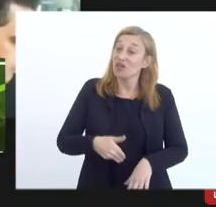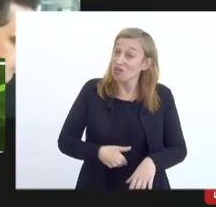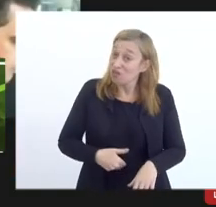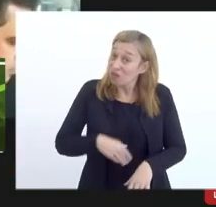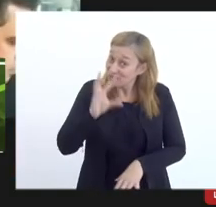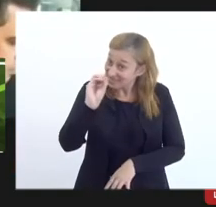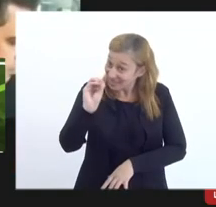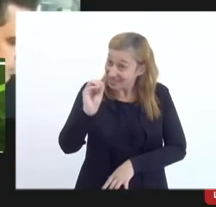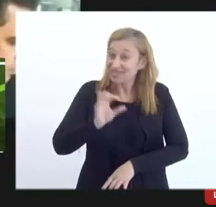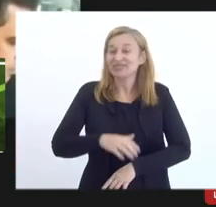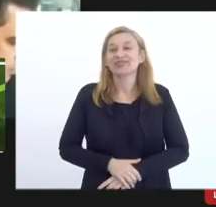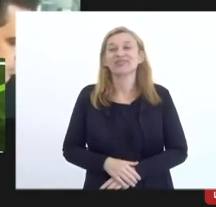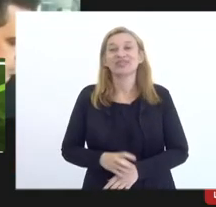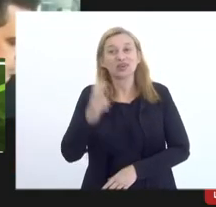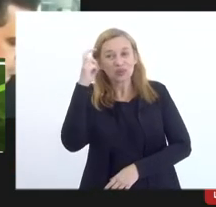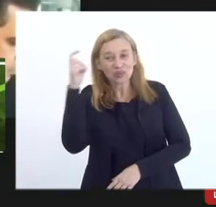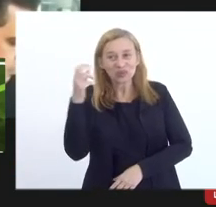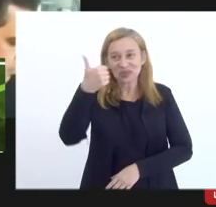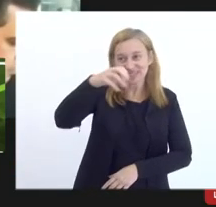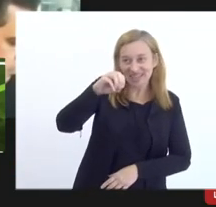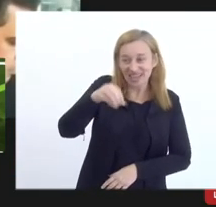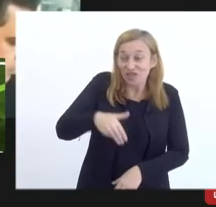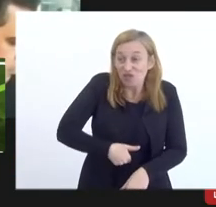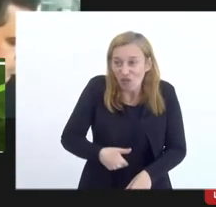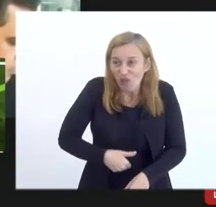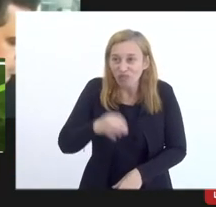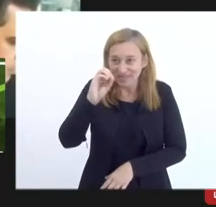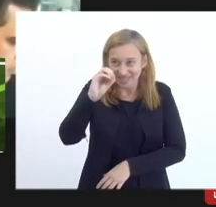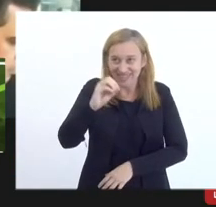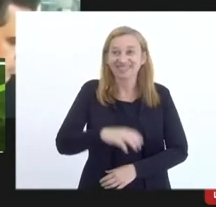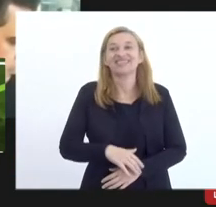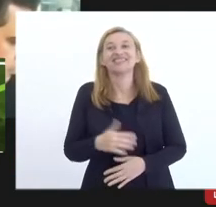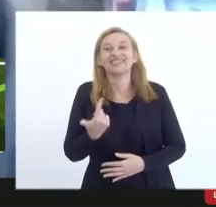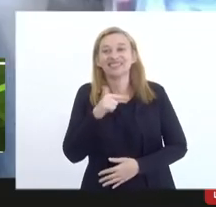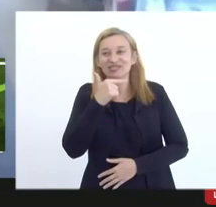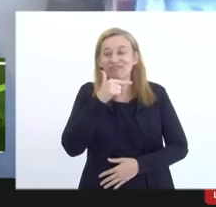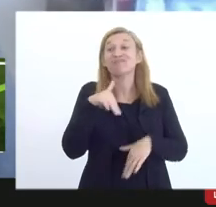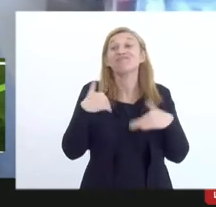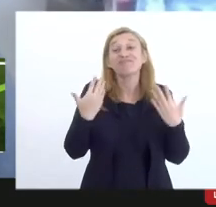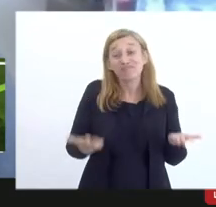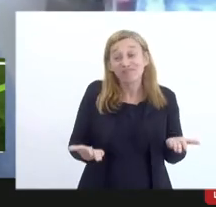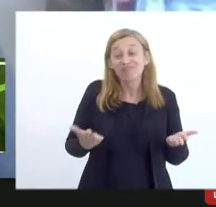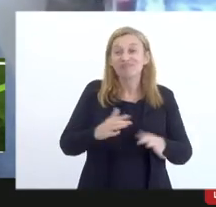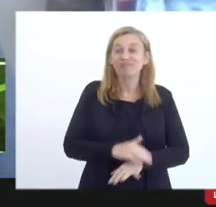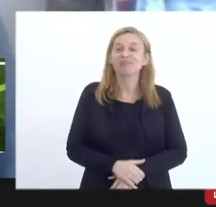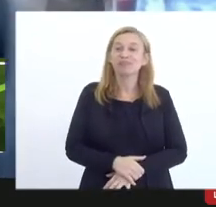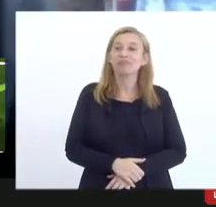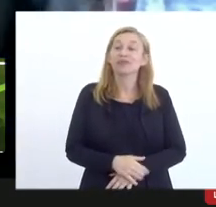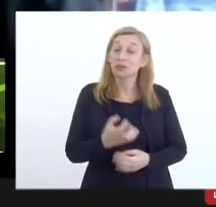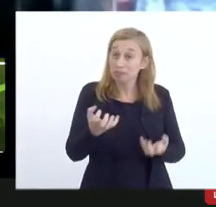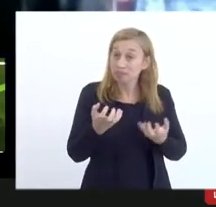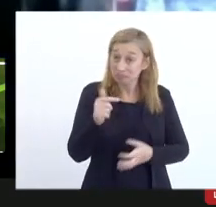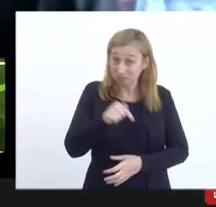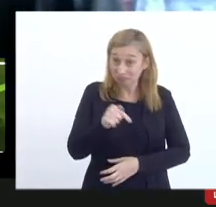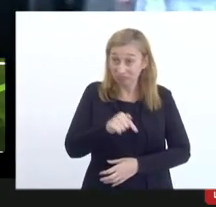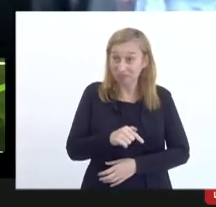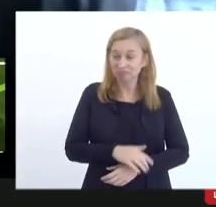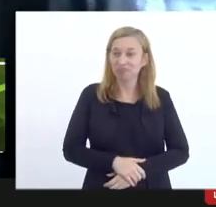o fome zero. Cultura 10 e fome zero. Então, pessoal, eu queria aqui,